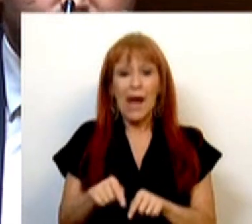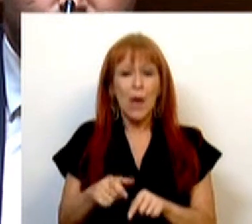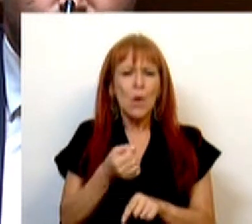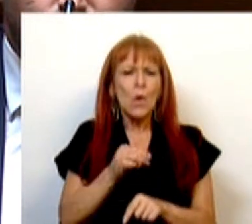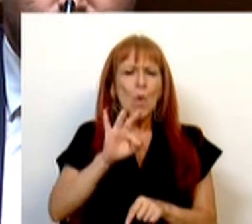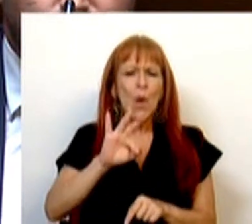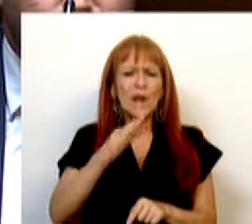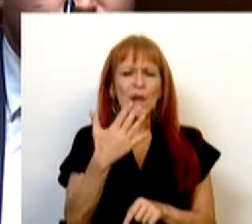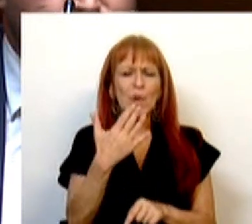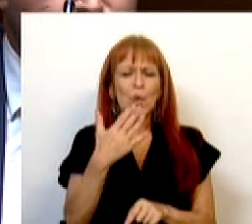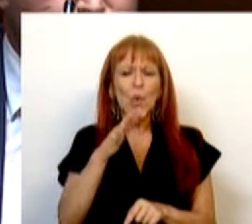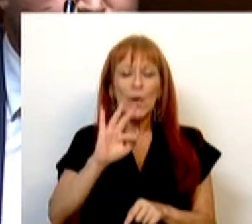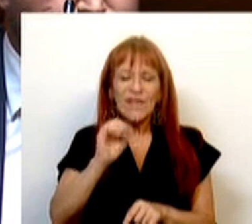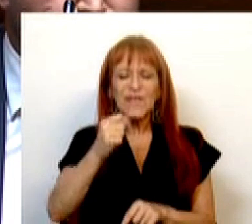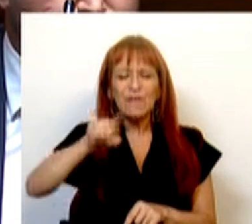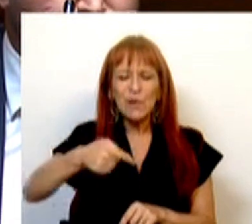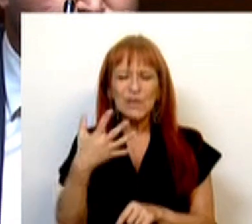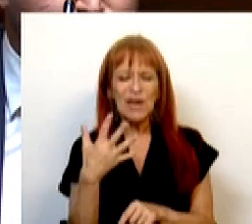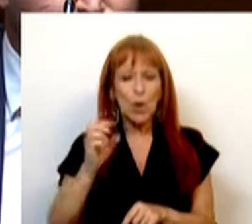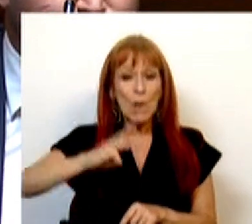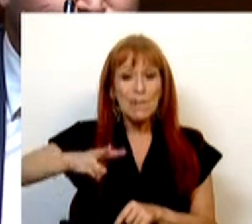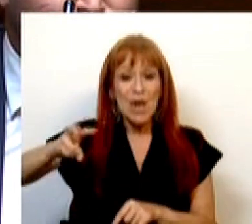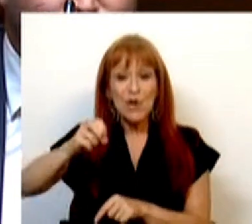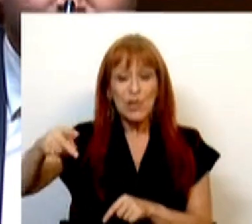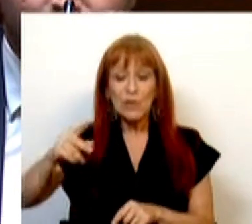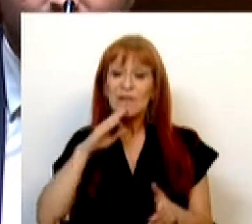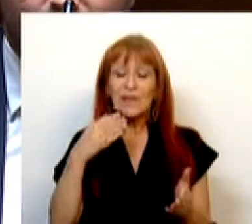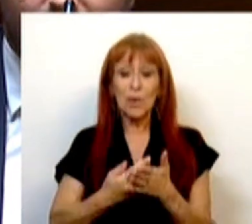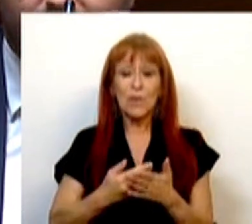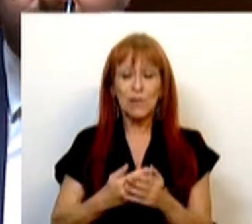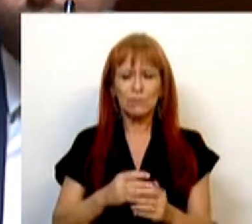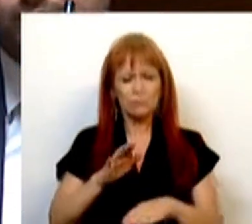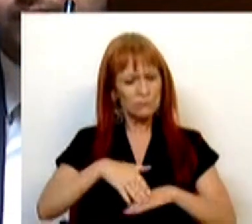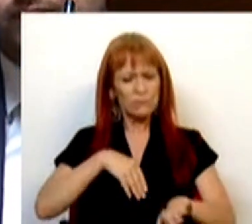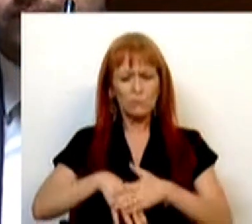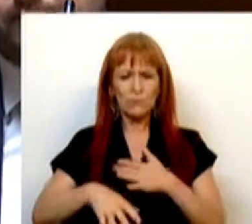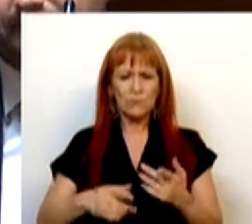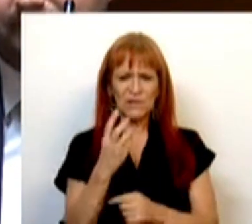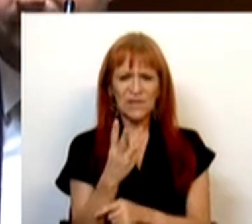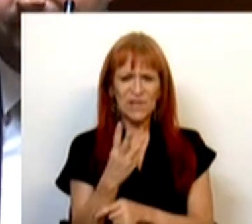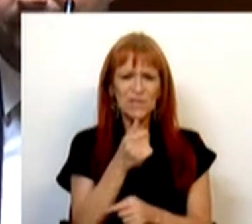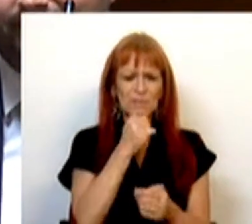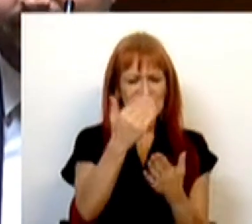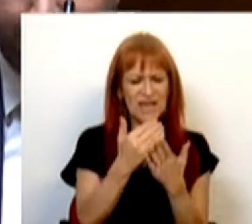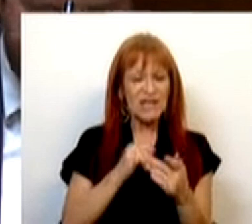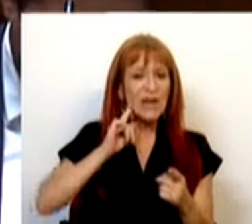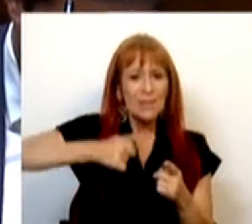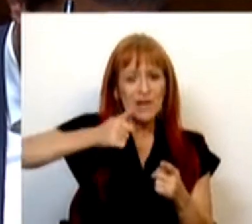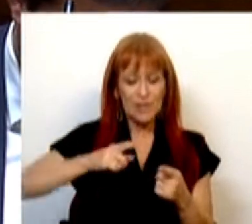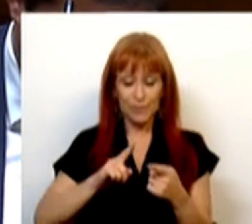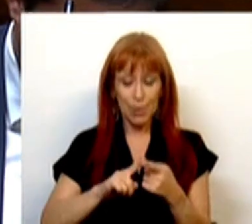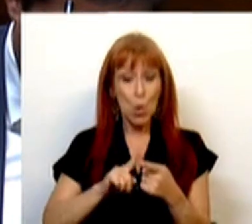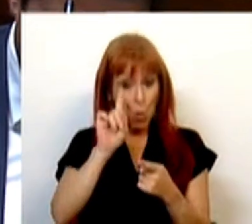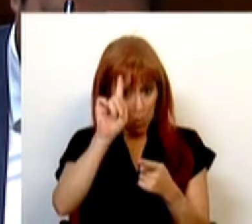45,5 milhões de euros, levou a que se impreendessem três medidas essenciais.